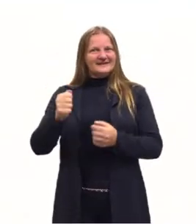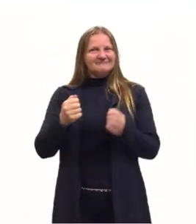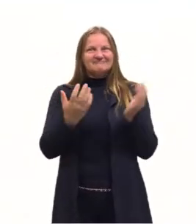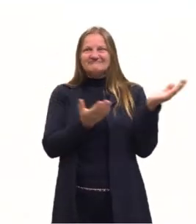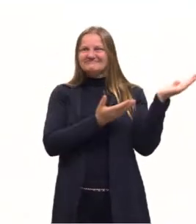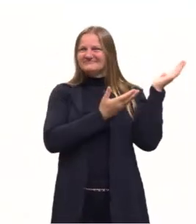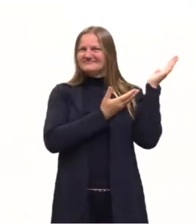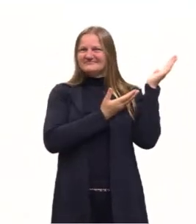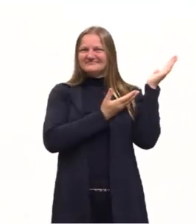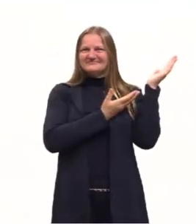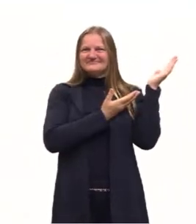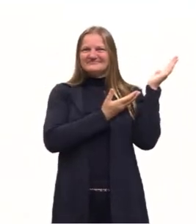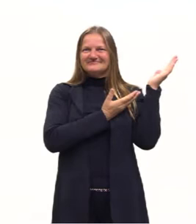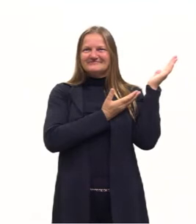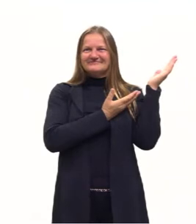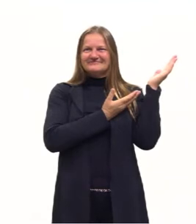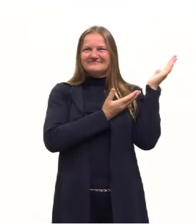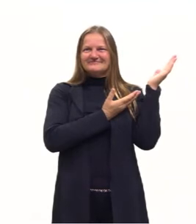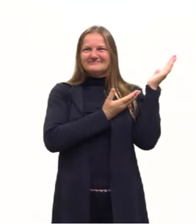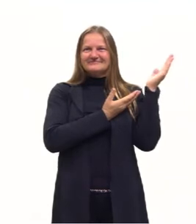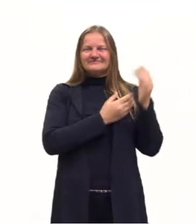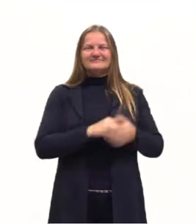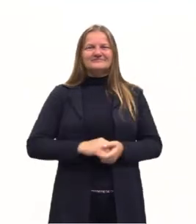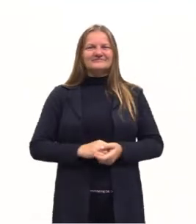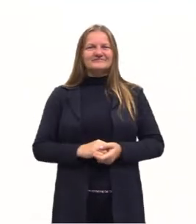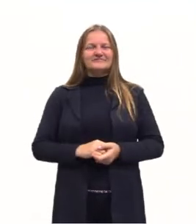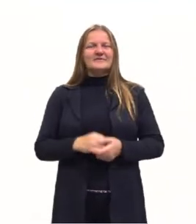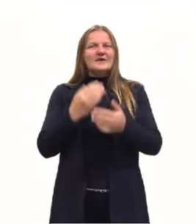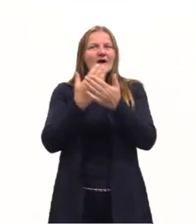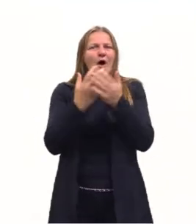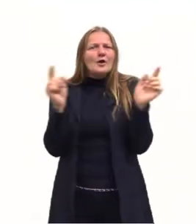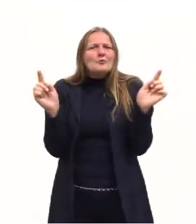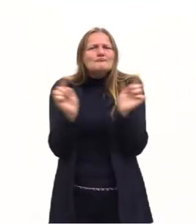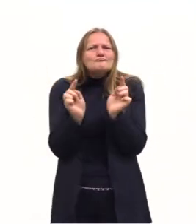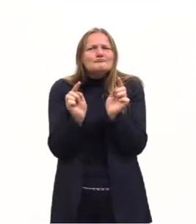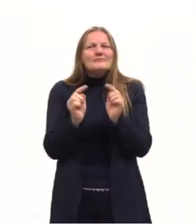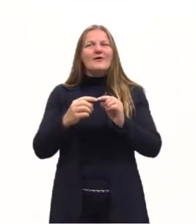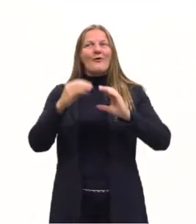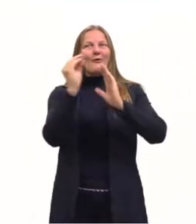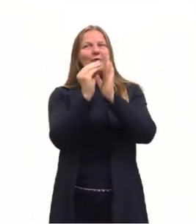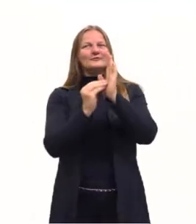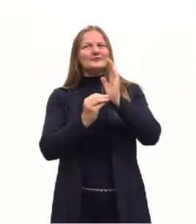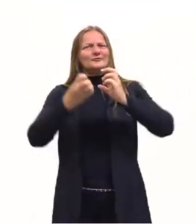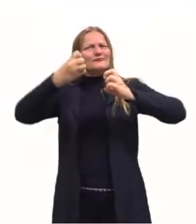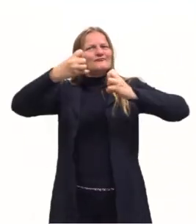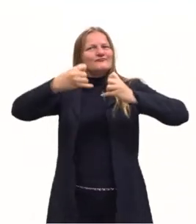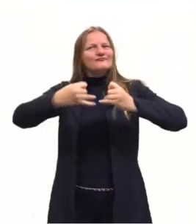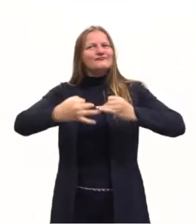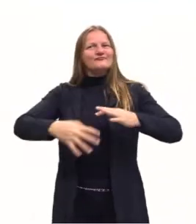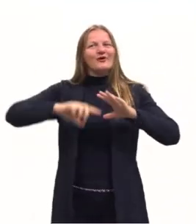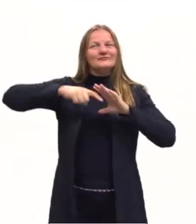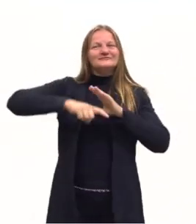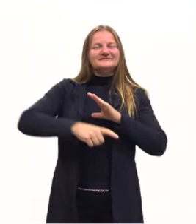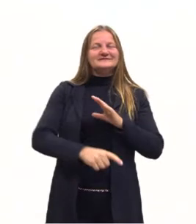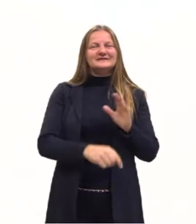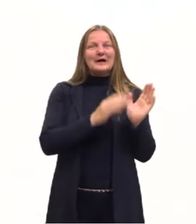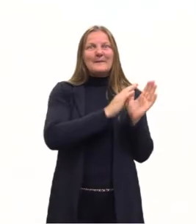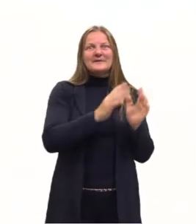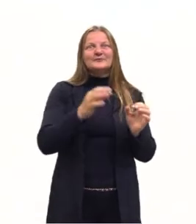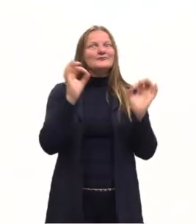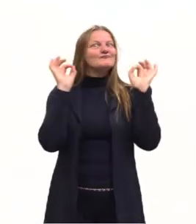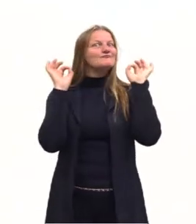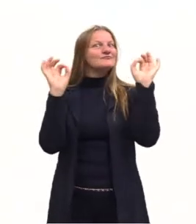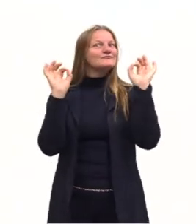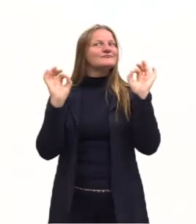pessoal. Nós temos aqui uma aula muito curta para falar de tanta coisa, um período muito rico